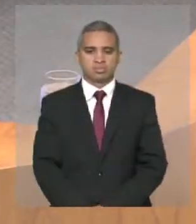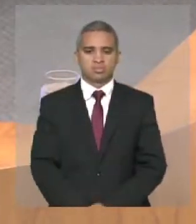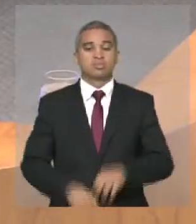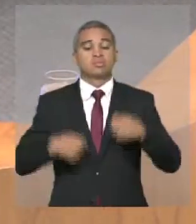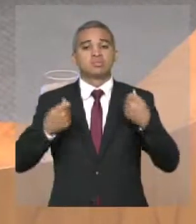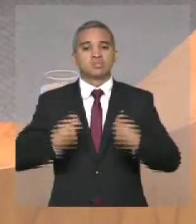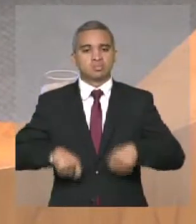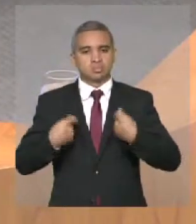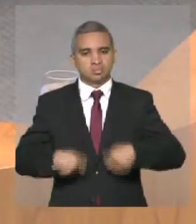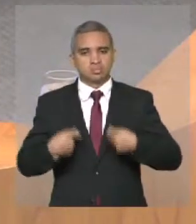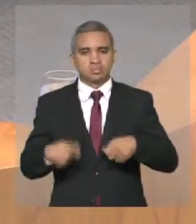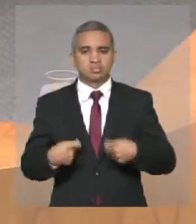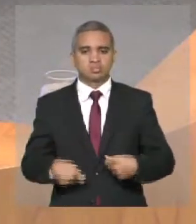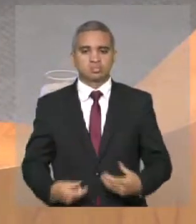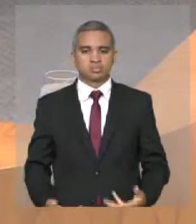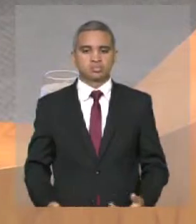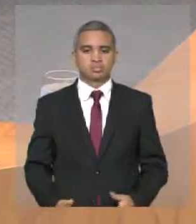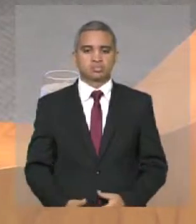necessidade...